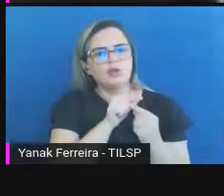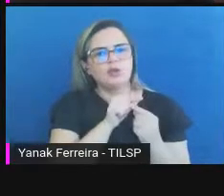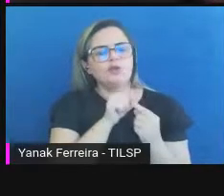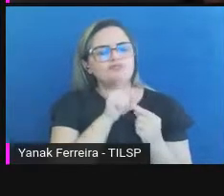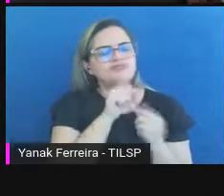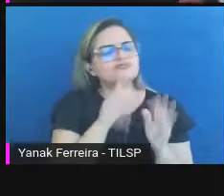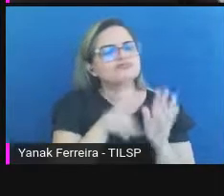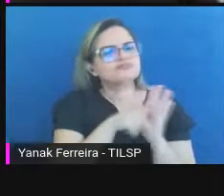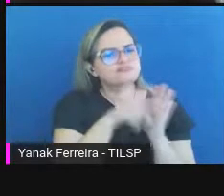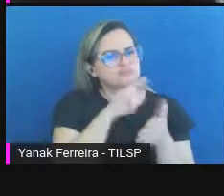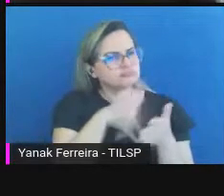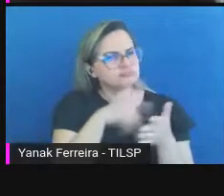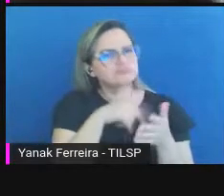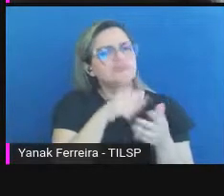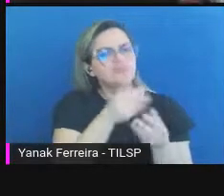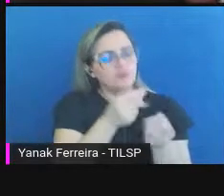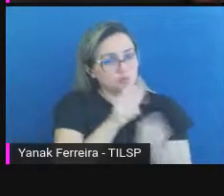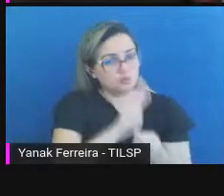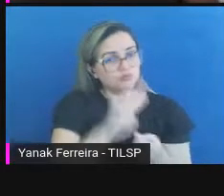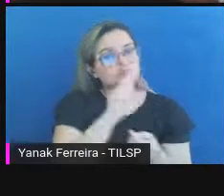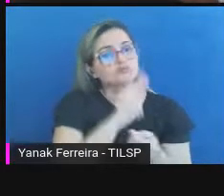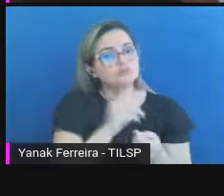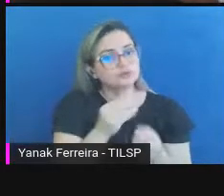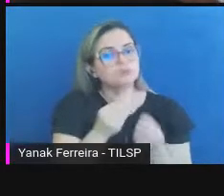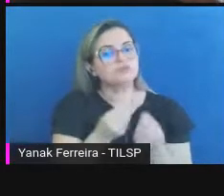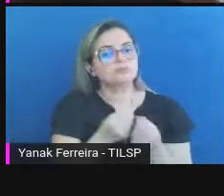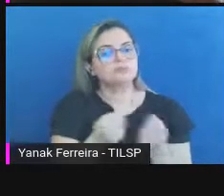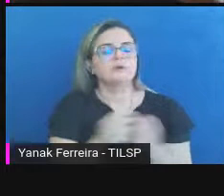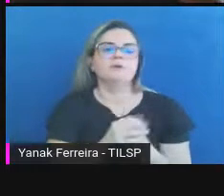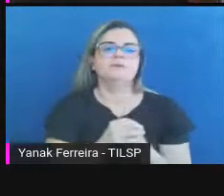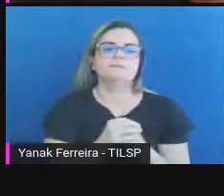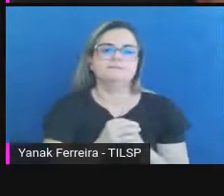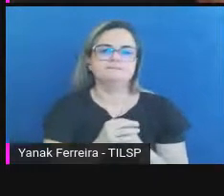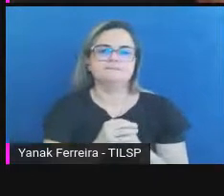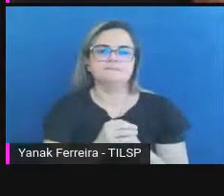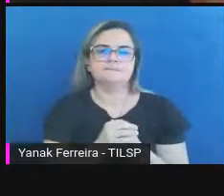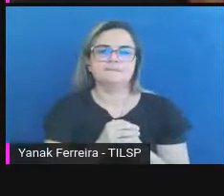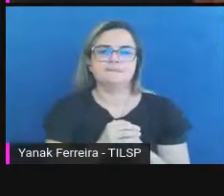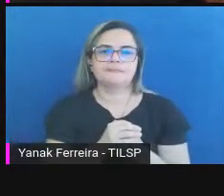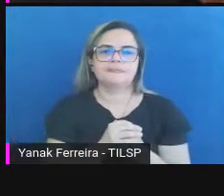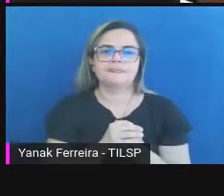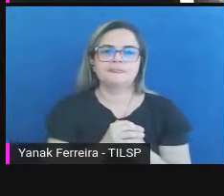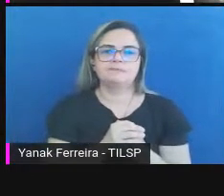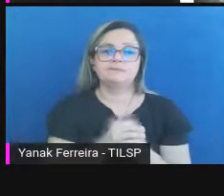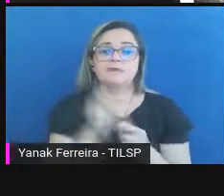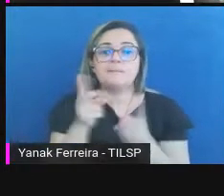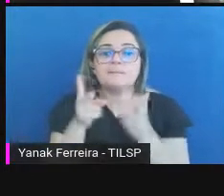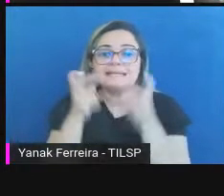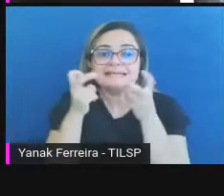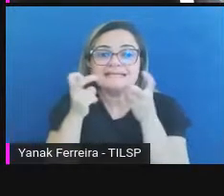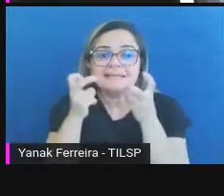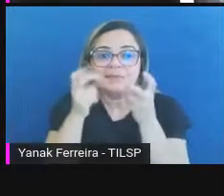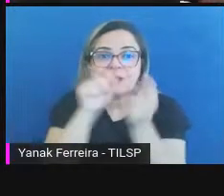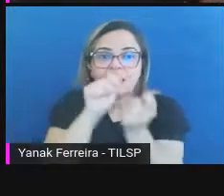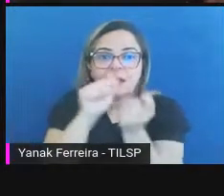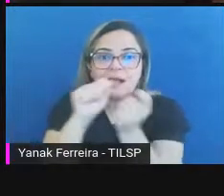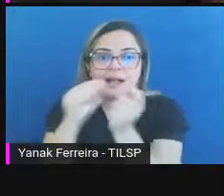o Arquivematica para o arquivamento. Vejam que ele tem uma regra de conversão automática, o PDF,